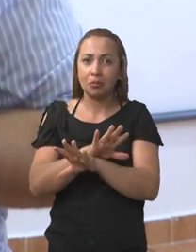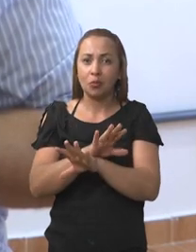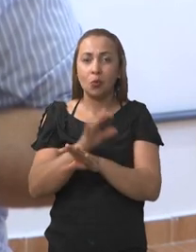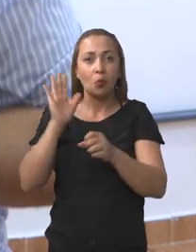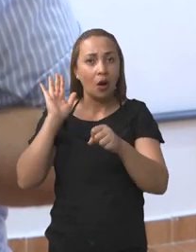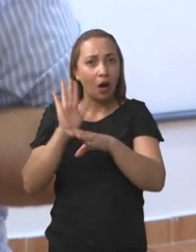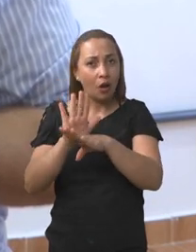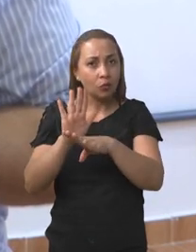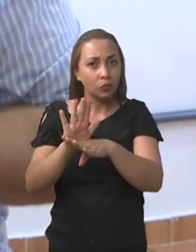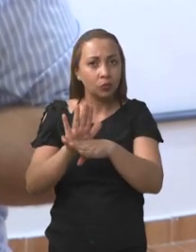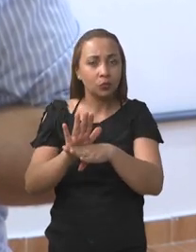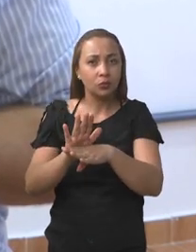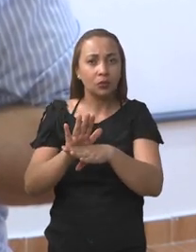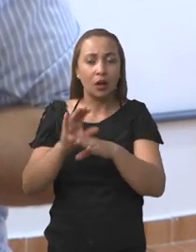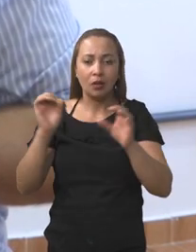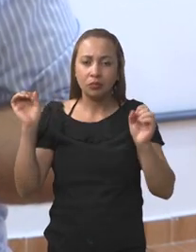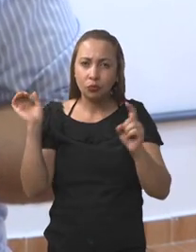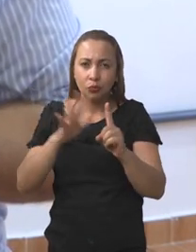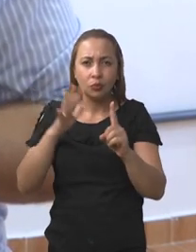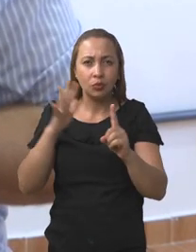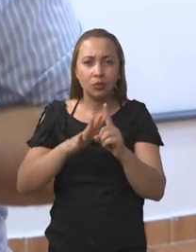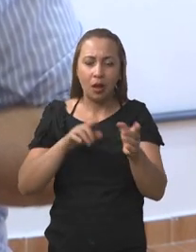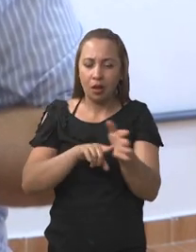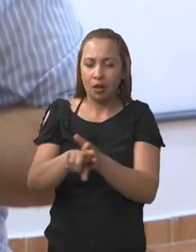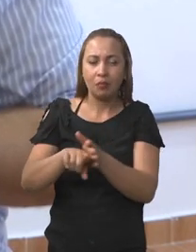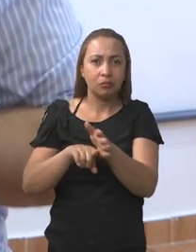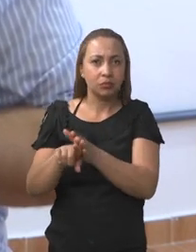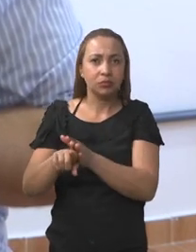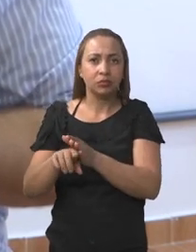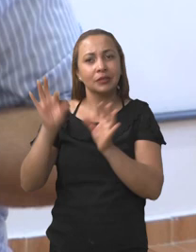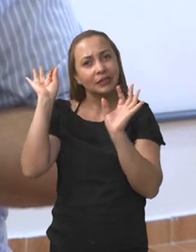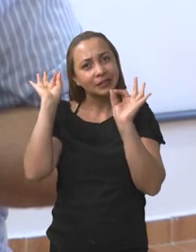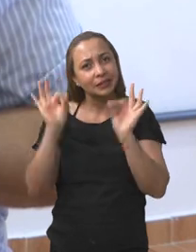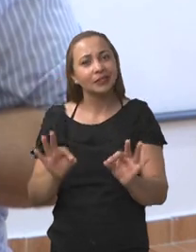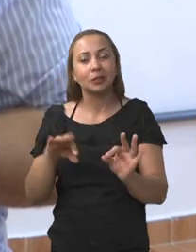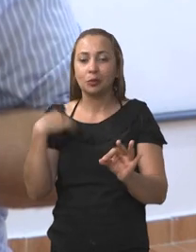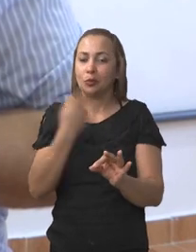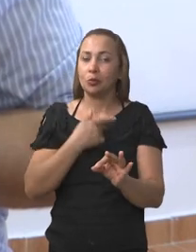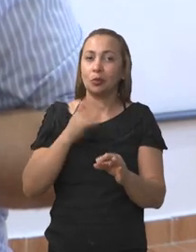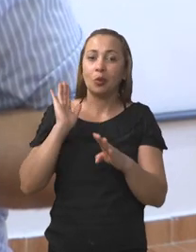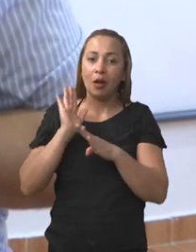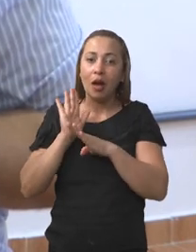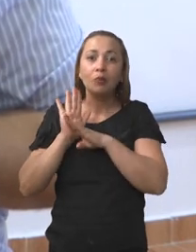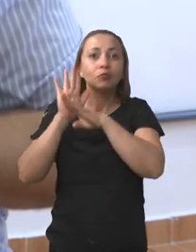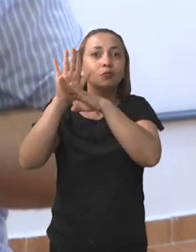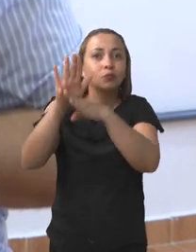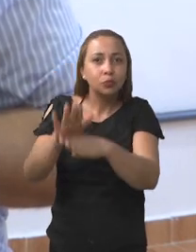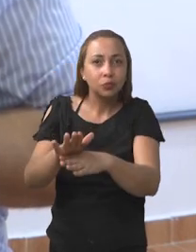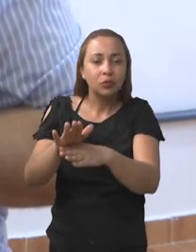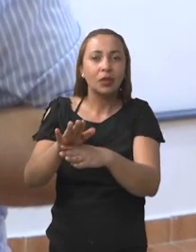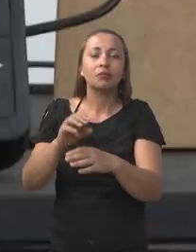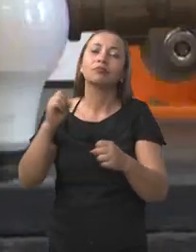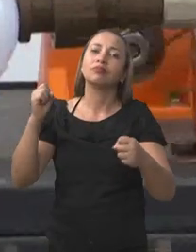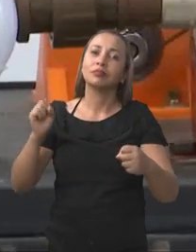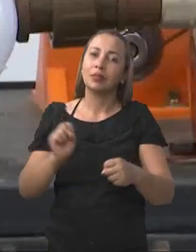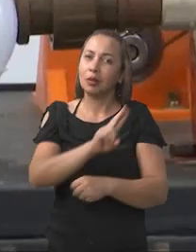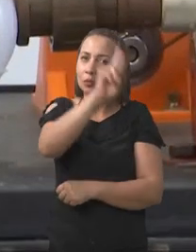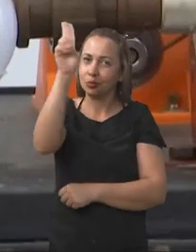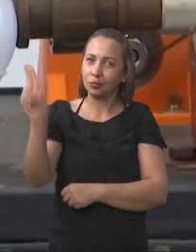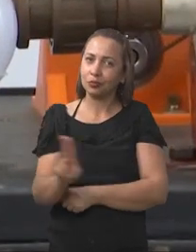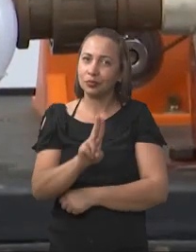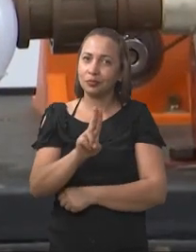fomentando o desenvolvimento dessa pesquisa foi exatamente a gente atender essa necessidade da academia.